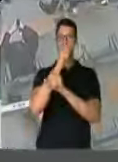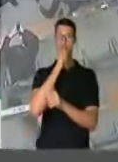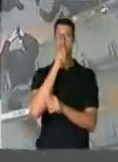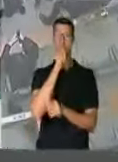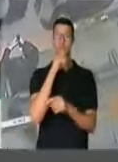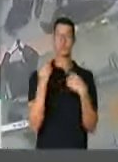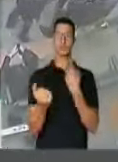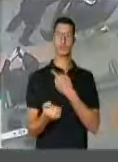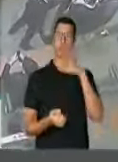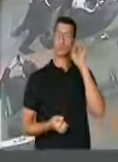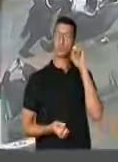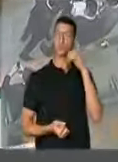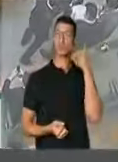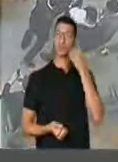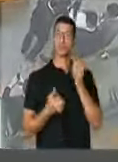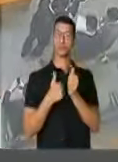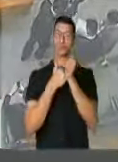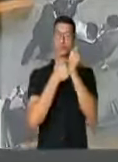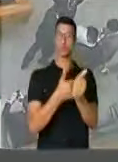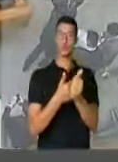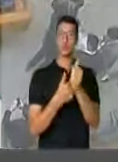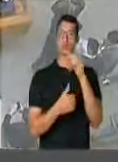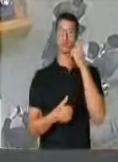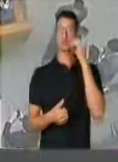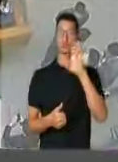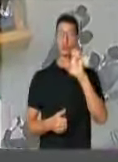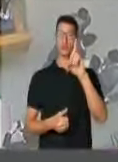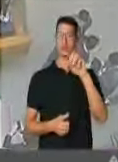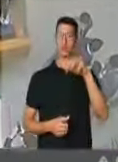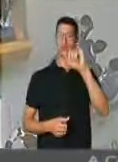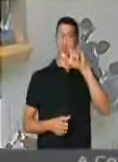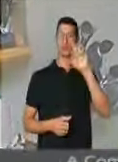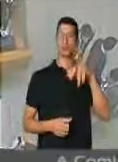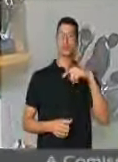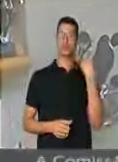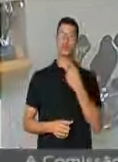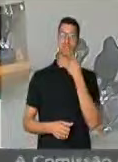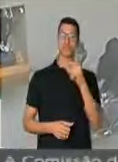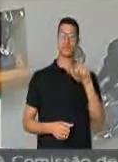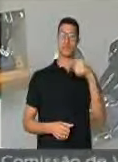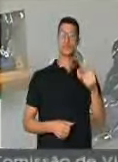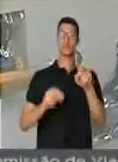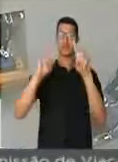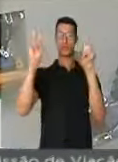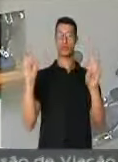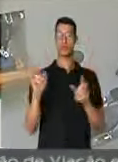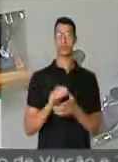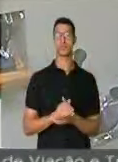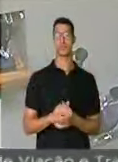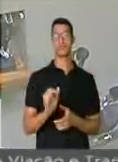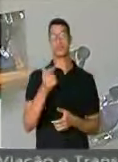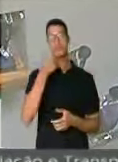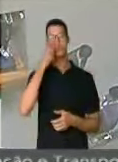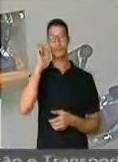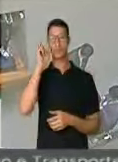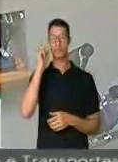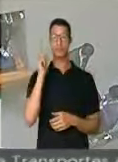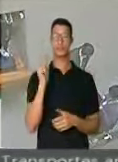A gente ouve o deputado e acompanha o deputado Edmilson Rodrigues, depois a gente fala sobre isso. ...de ontem,